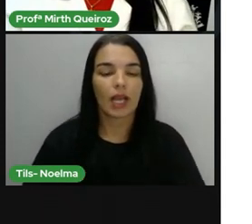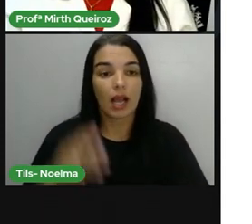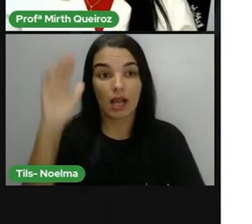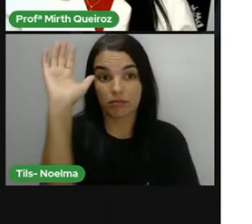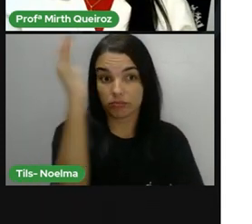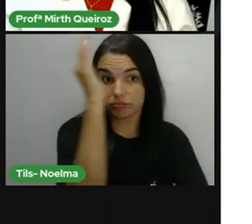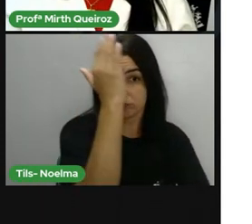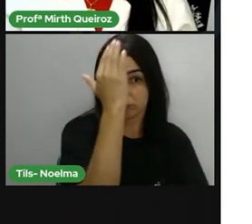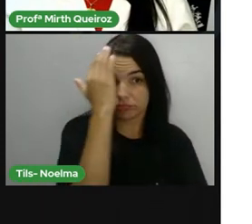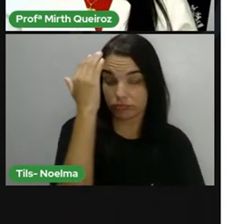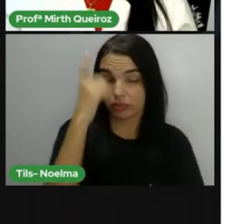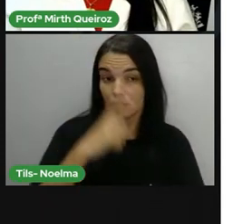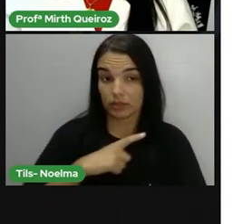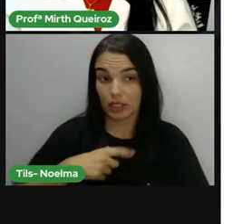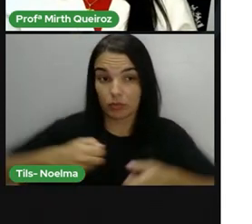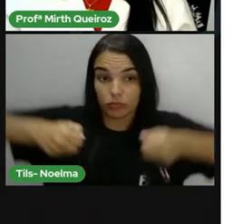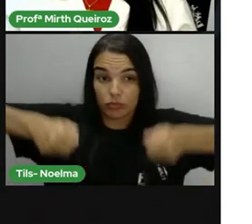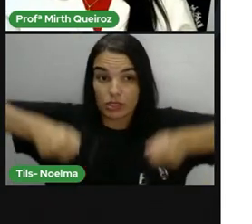safra,